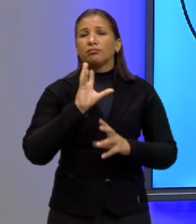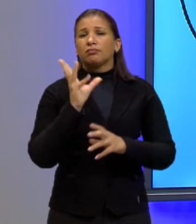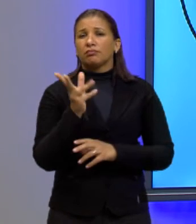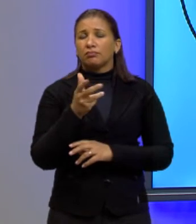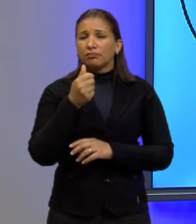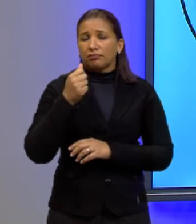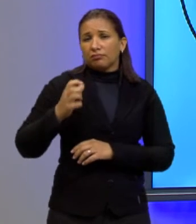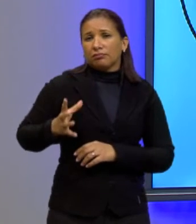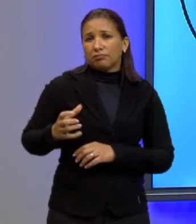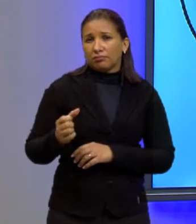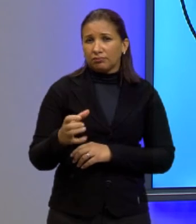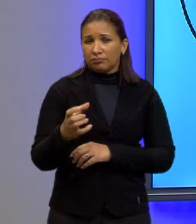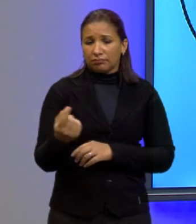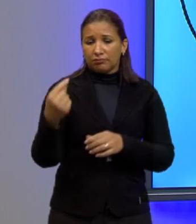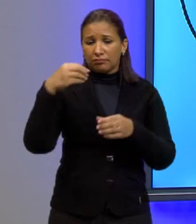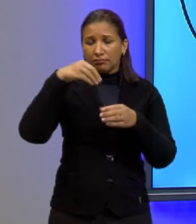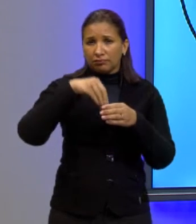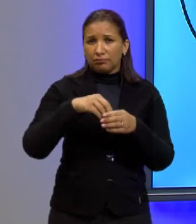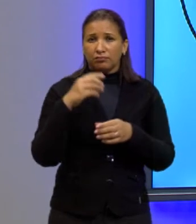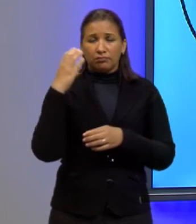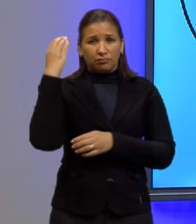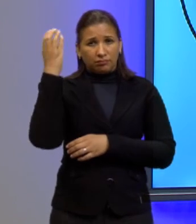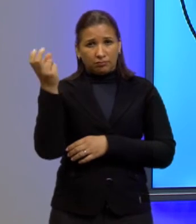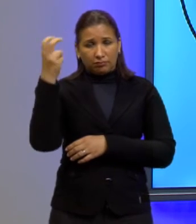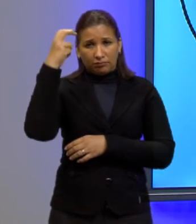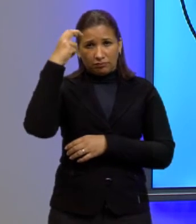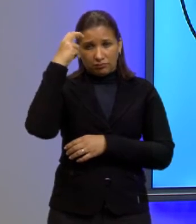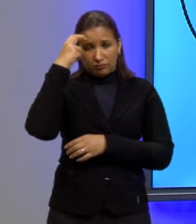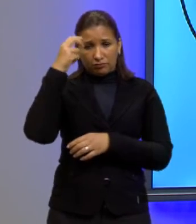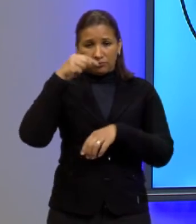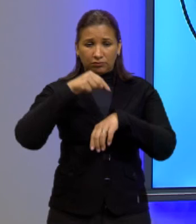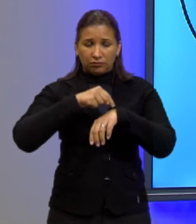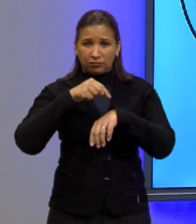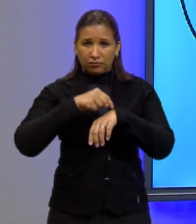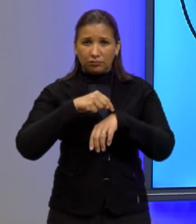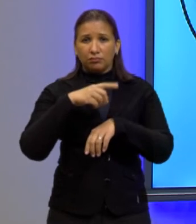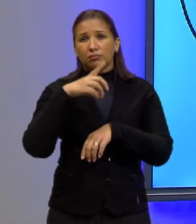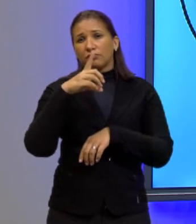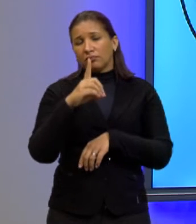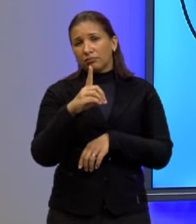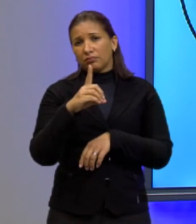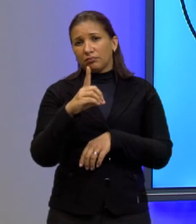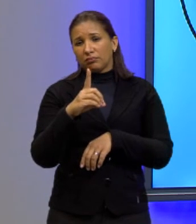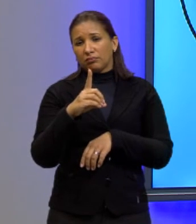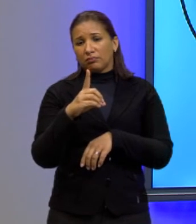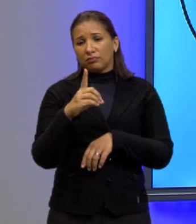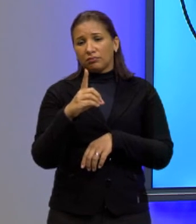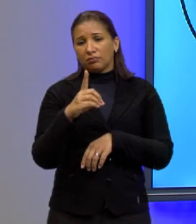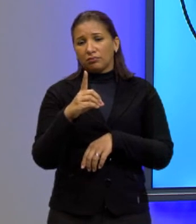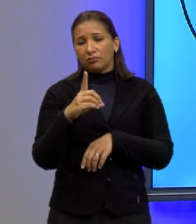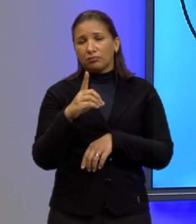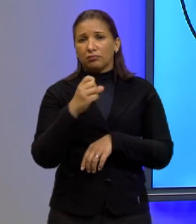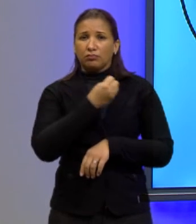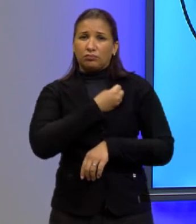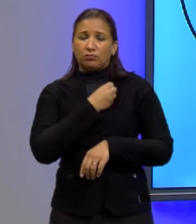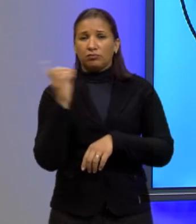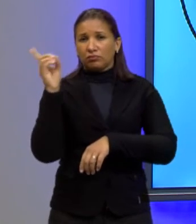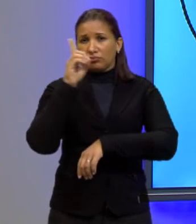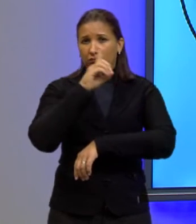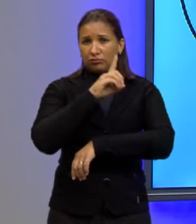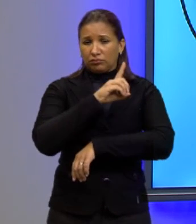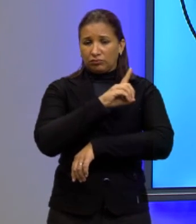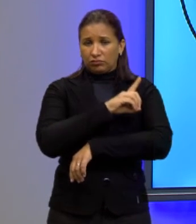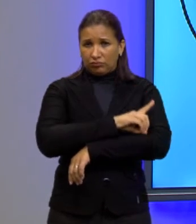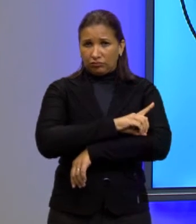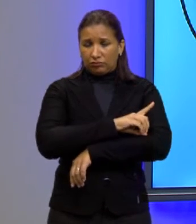de bactérias nessa cultura no decorrer do tempo e D o número de dias transcorridos então qual é a